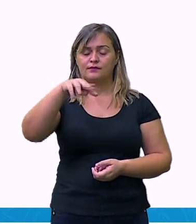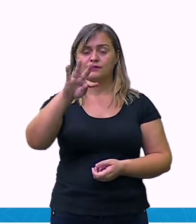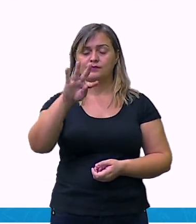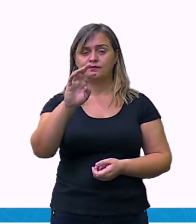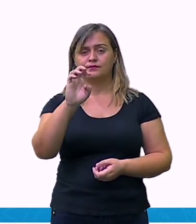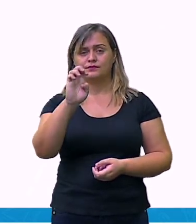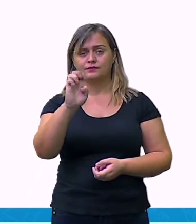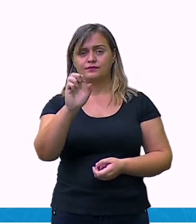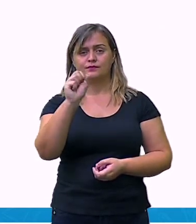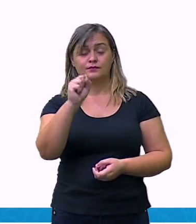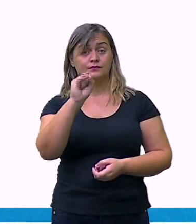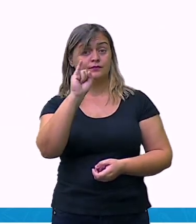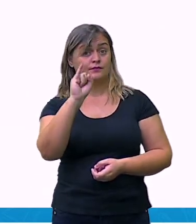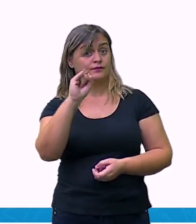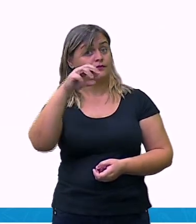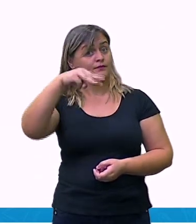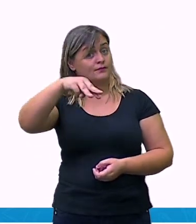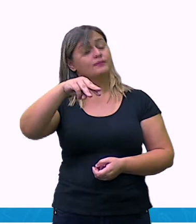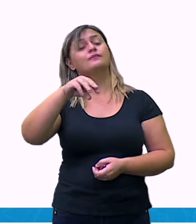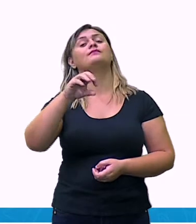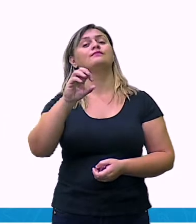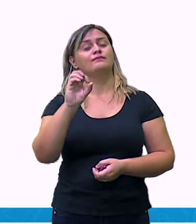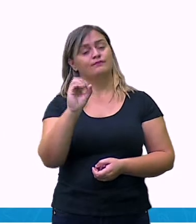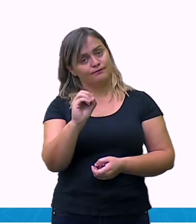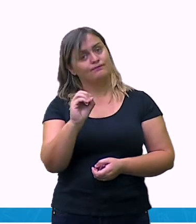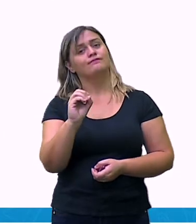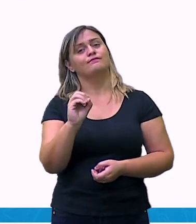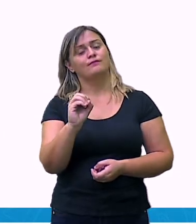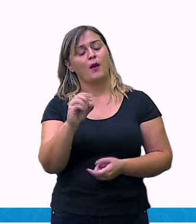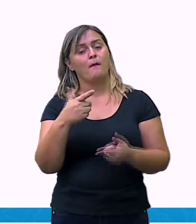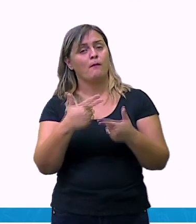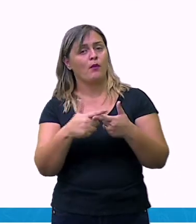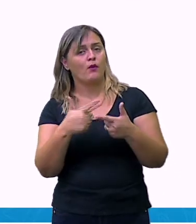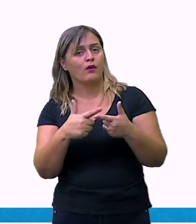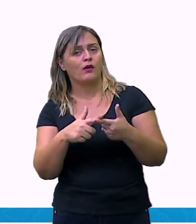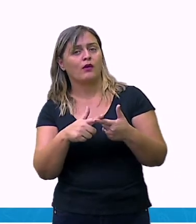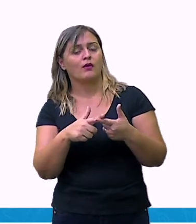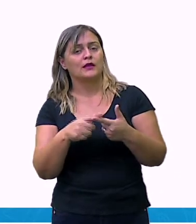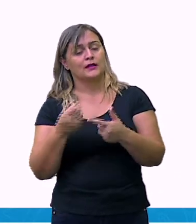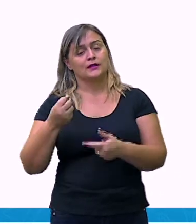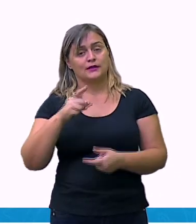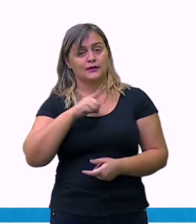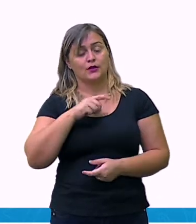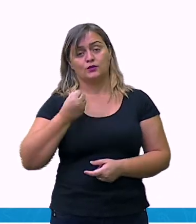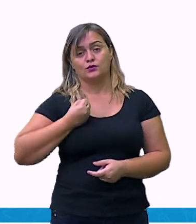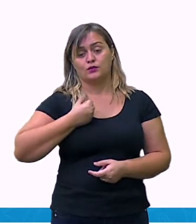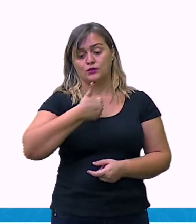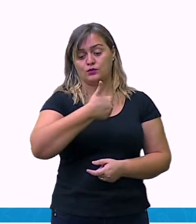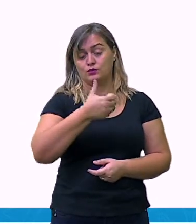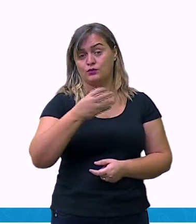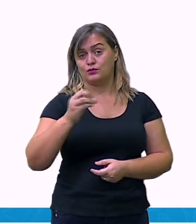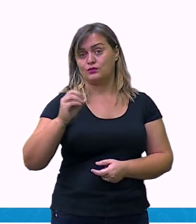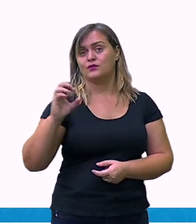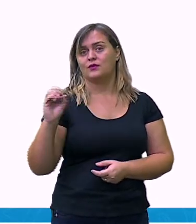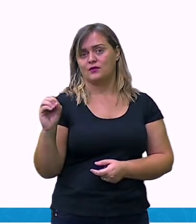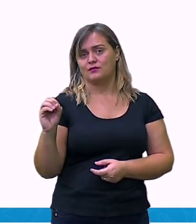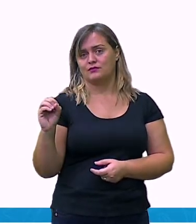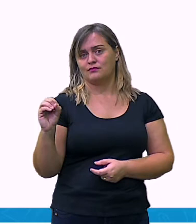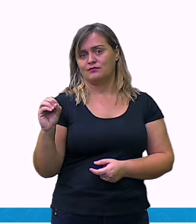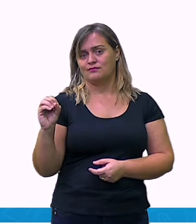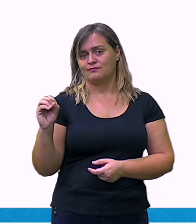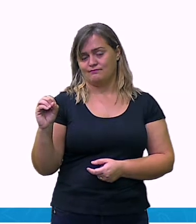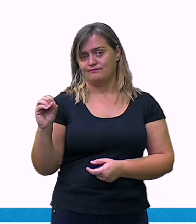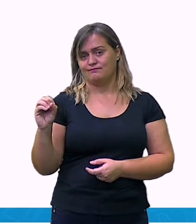esse número aqui de forma decimal, eu também estou falando de 1 centésimo.